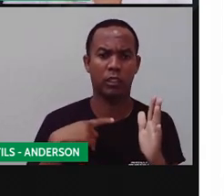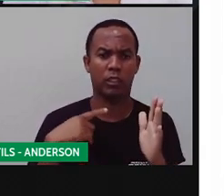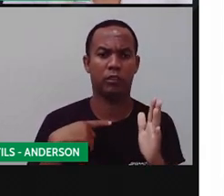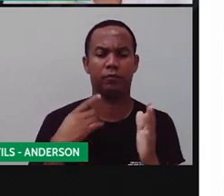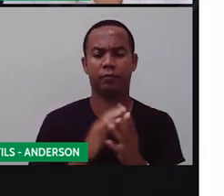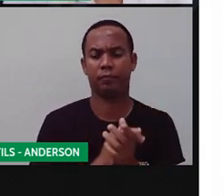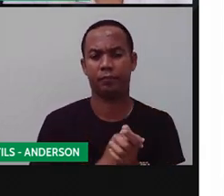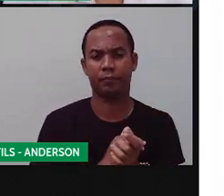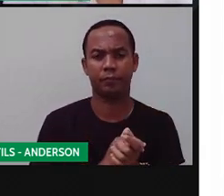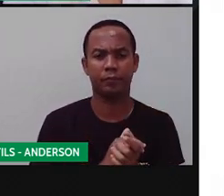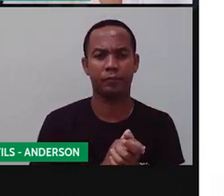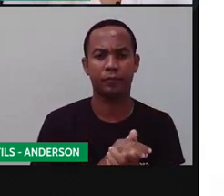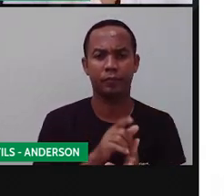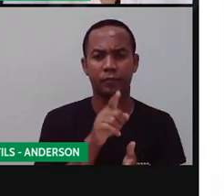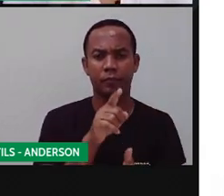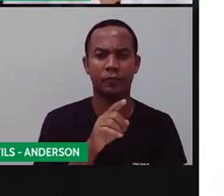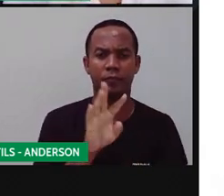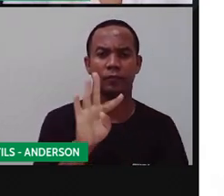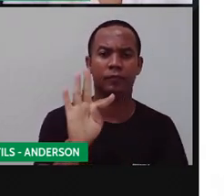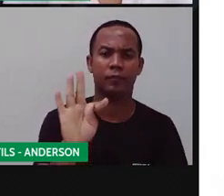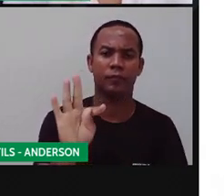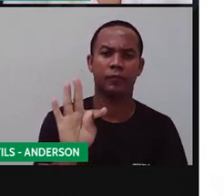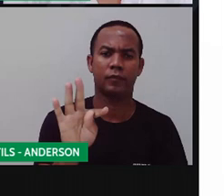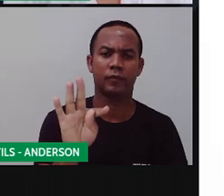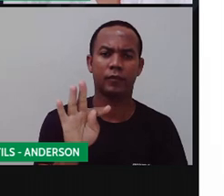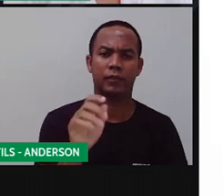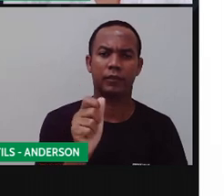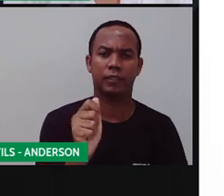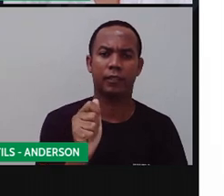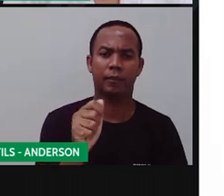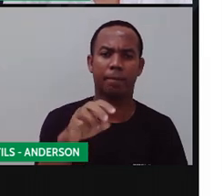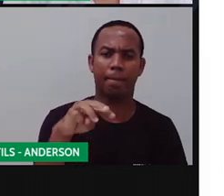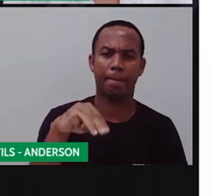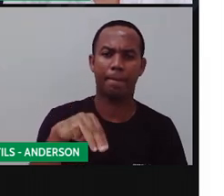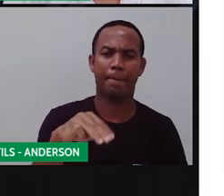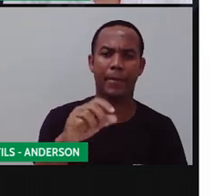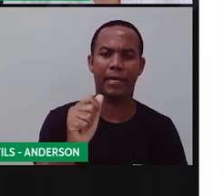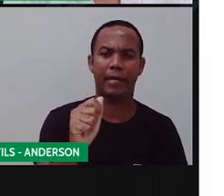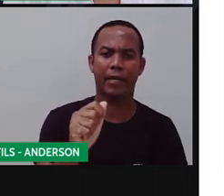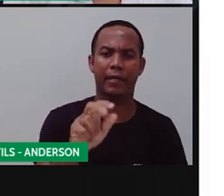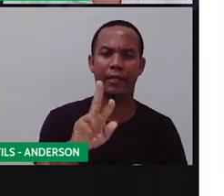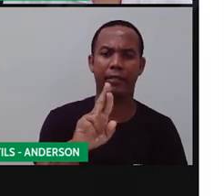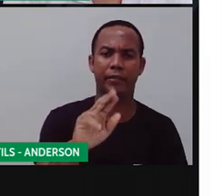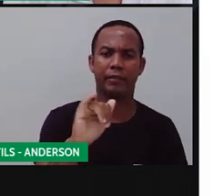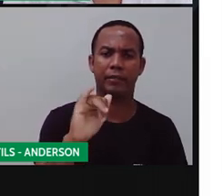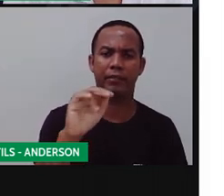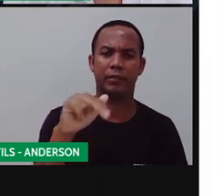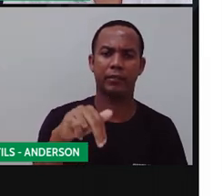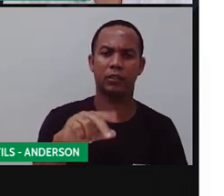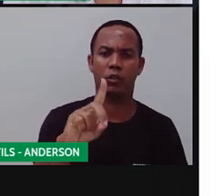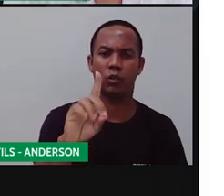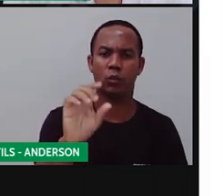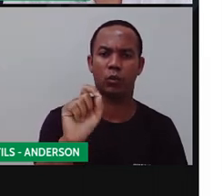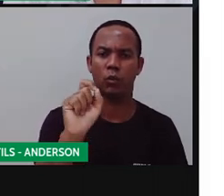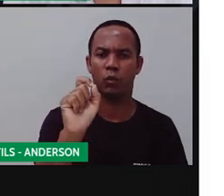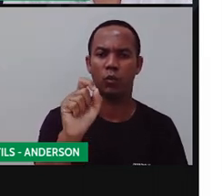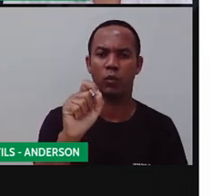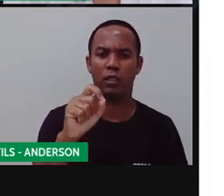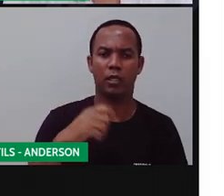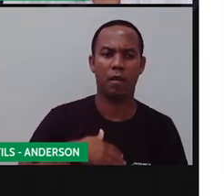Tamarindo, tamarindo, constipação intestinal, como laxante e é